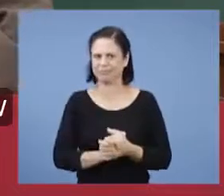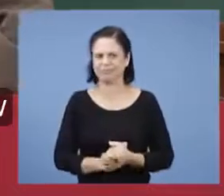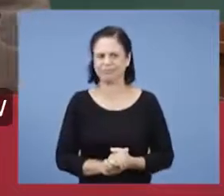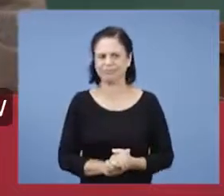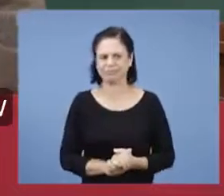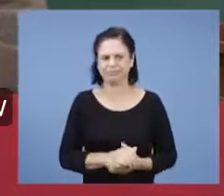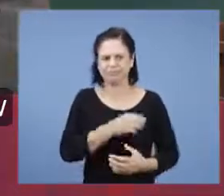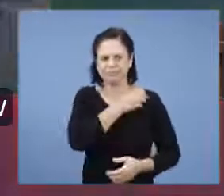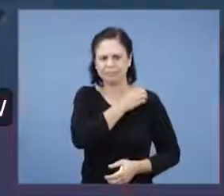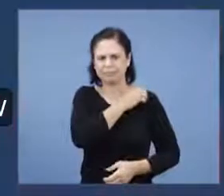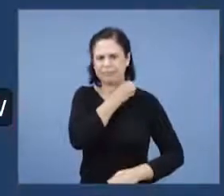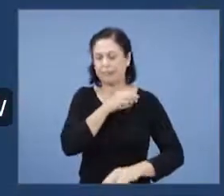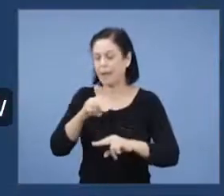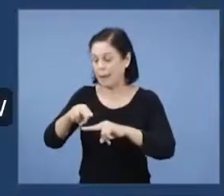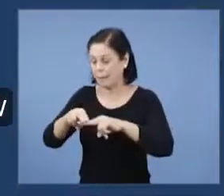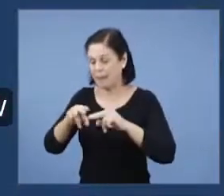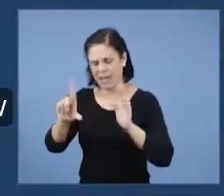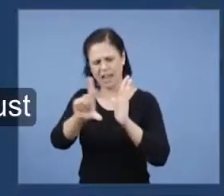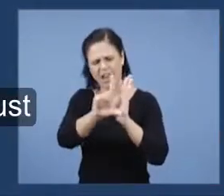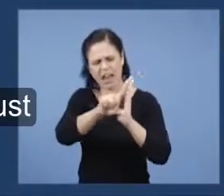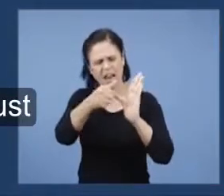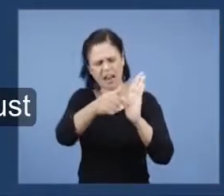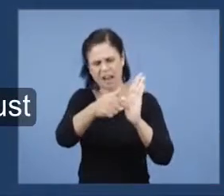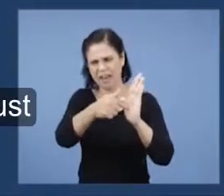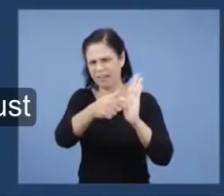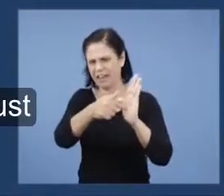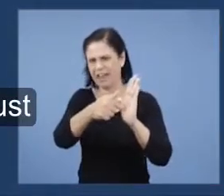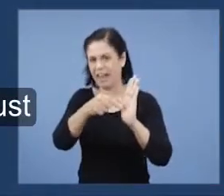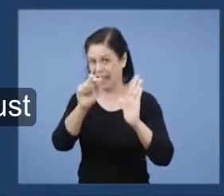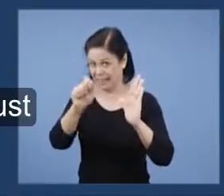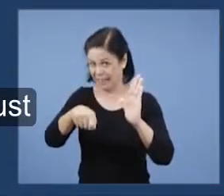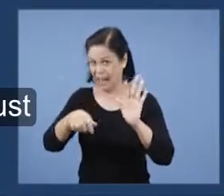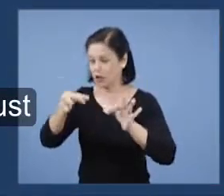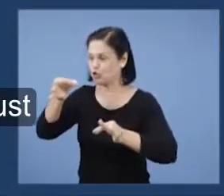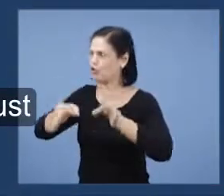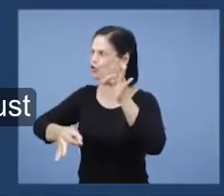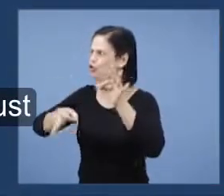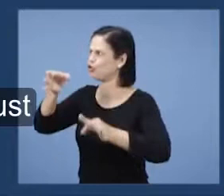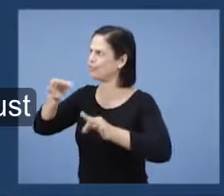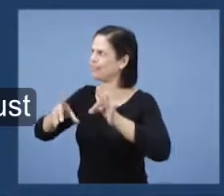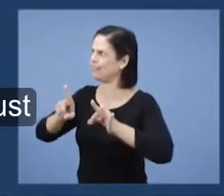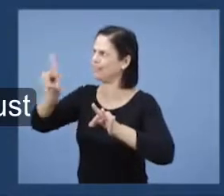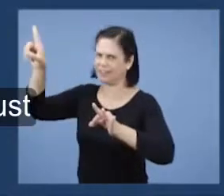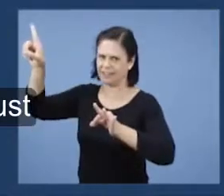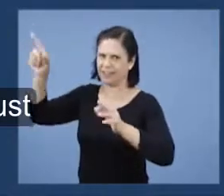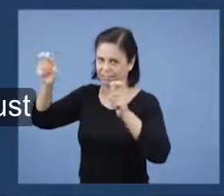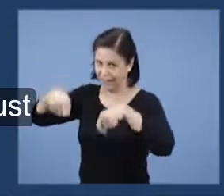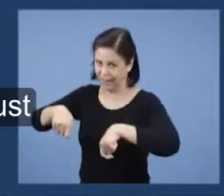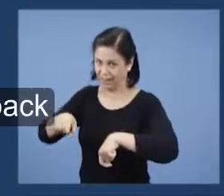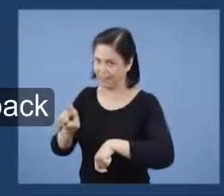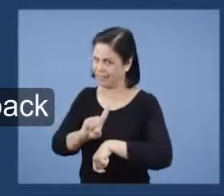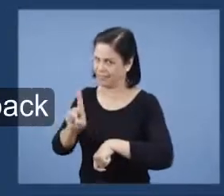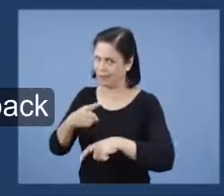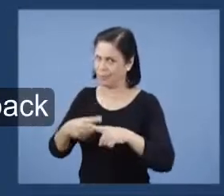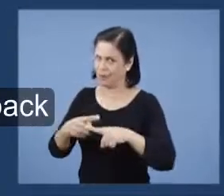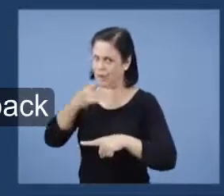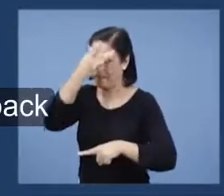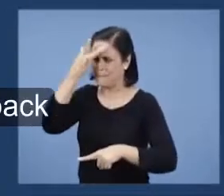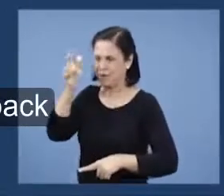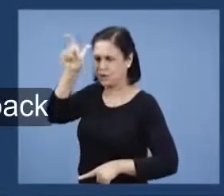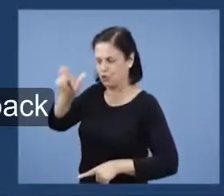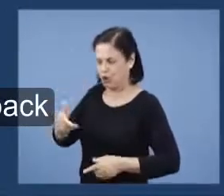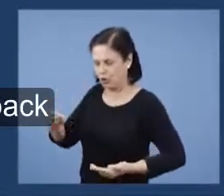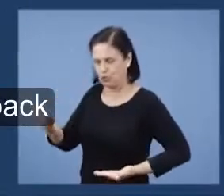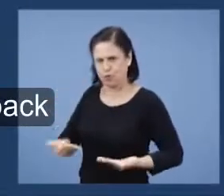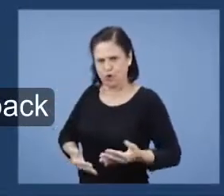que pela lei, ninguém será justificado. Diante de Deus. Porque o justo...